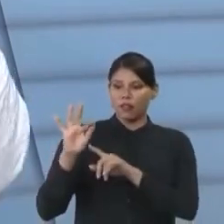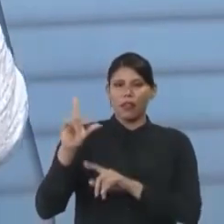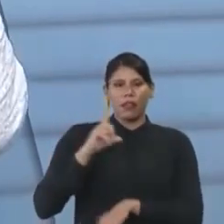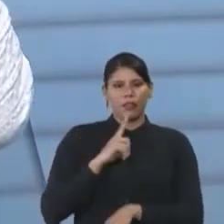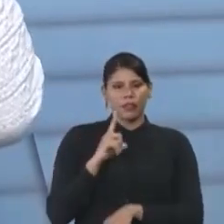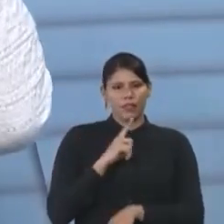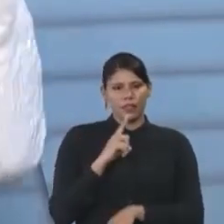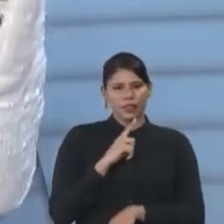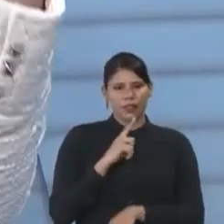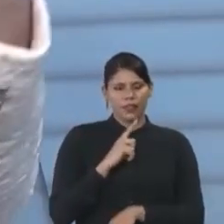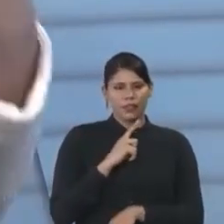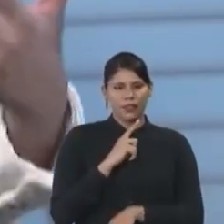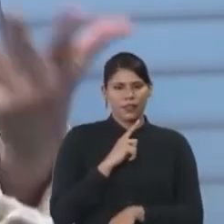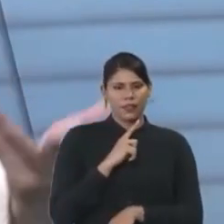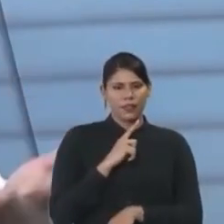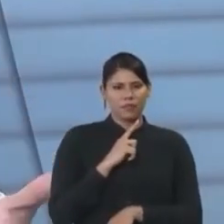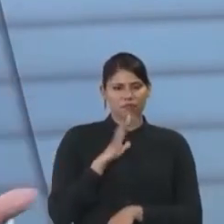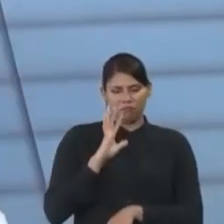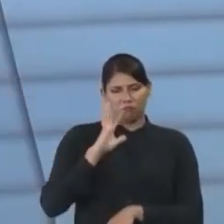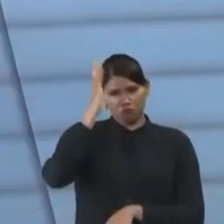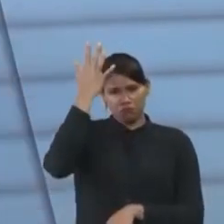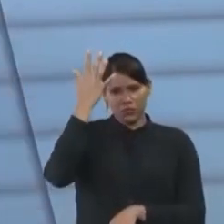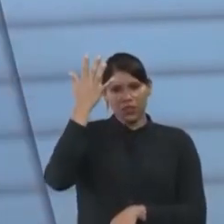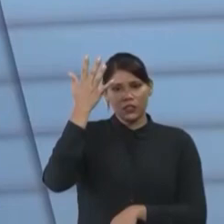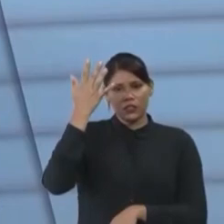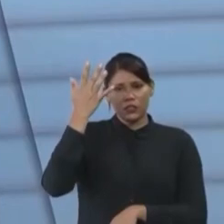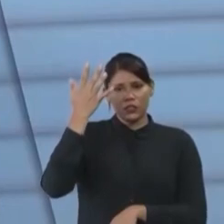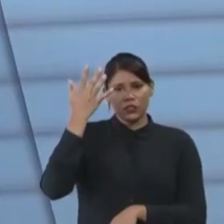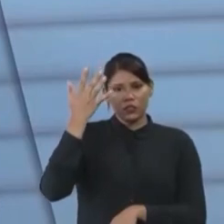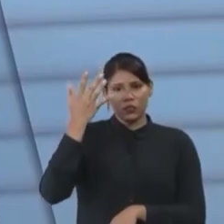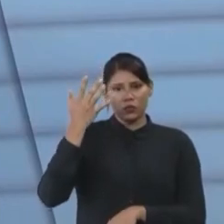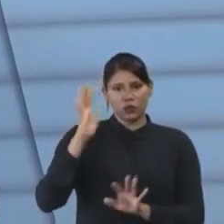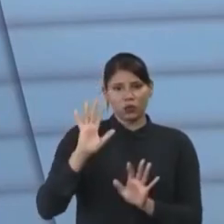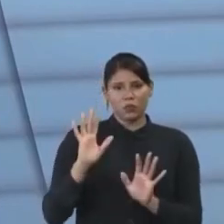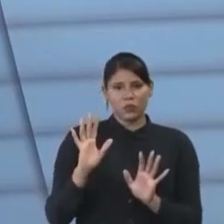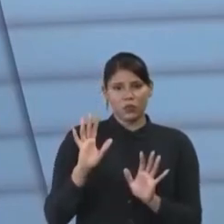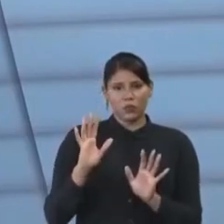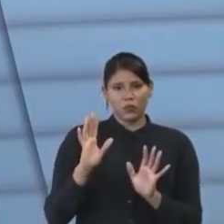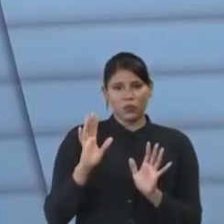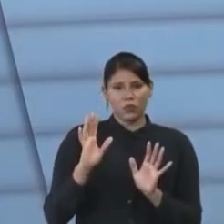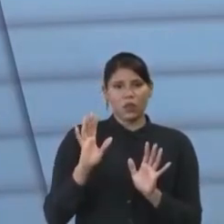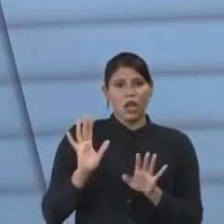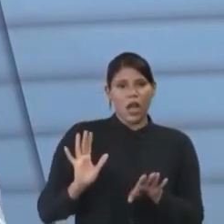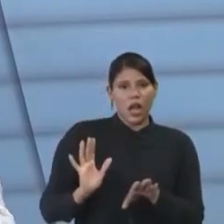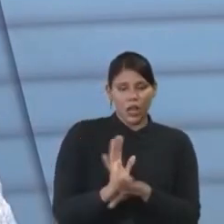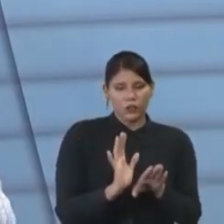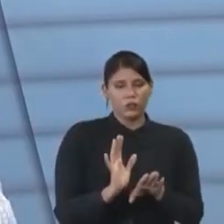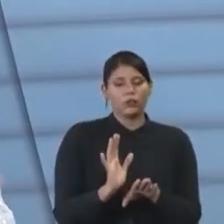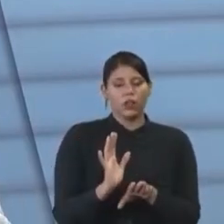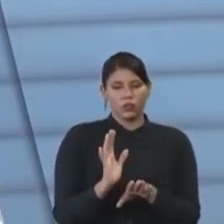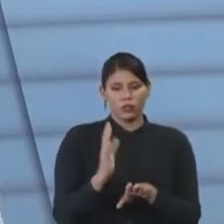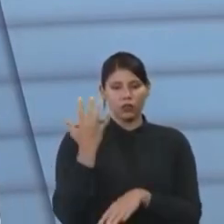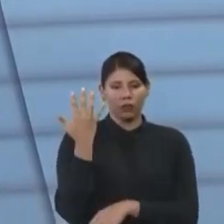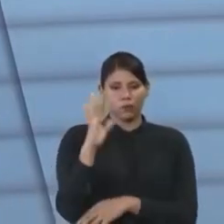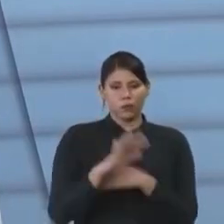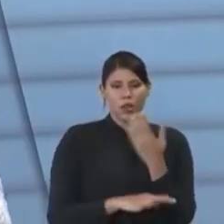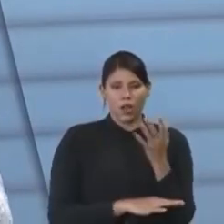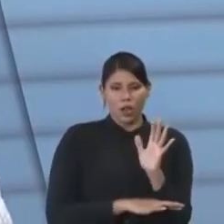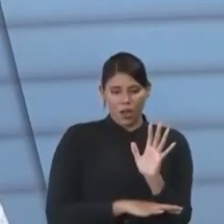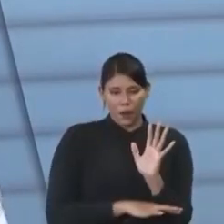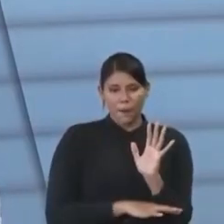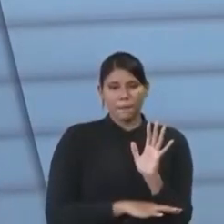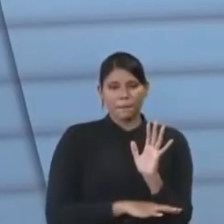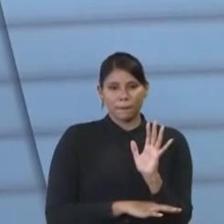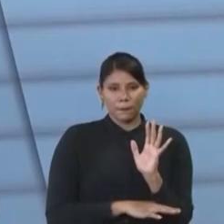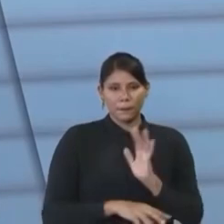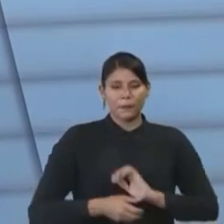decidido de uma forma indúbio para o ambiente, por vezes, naquilo